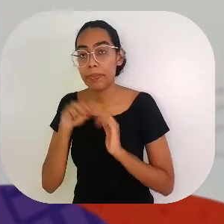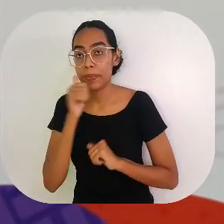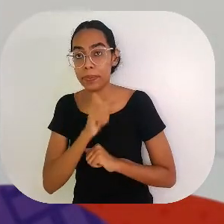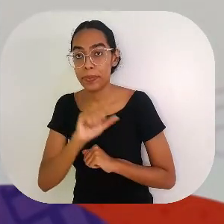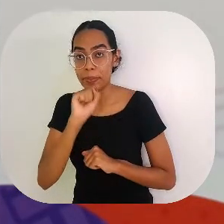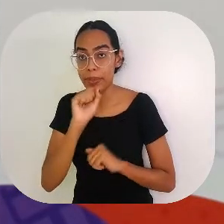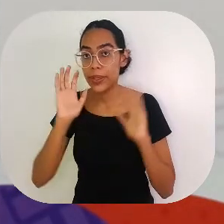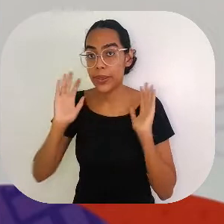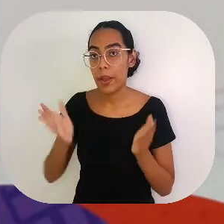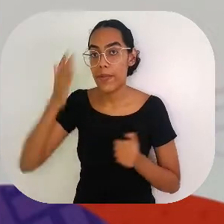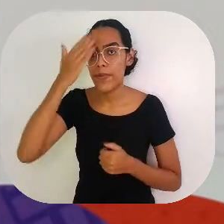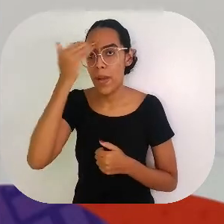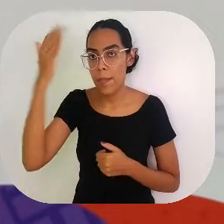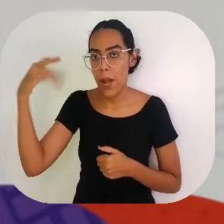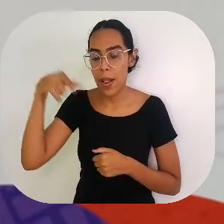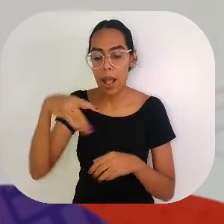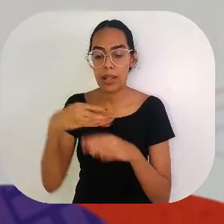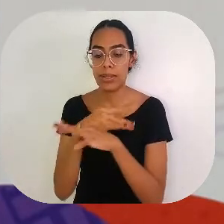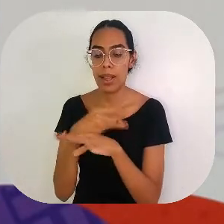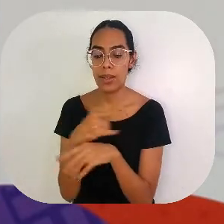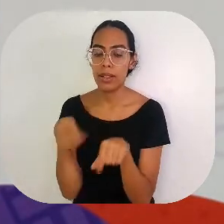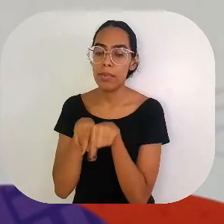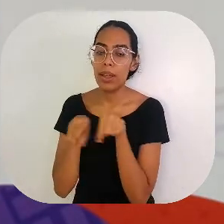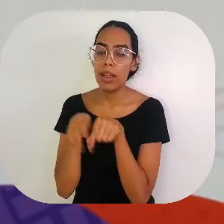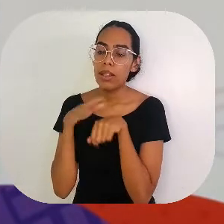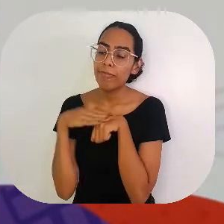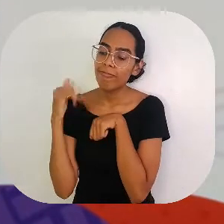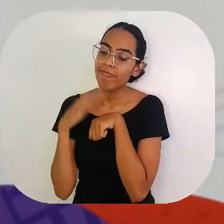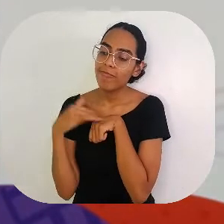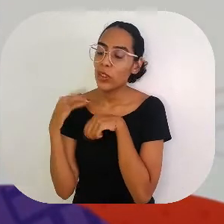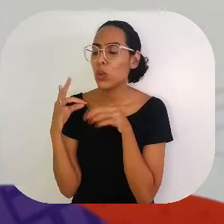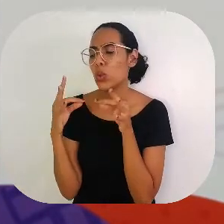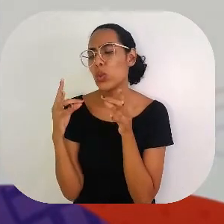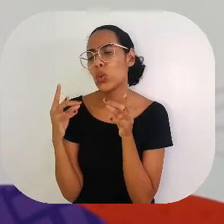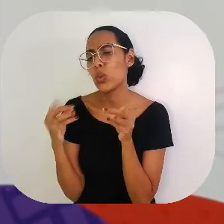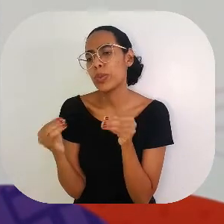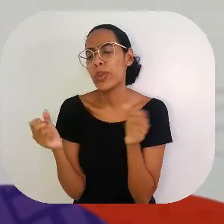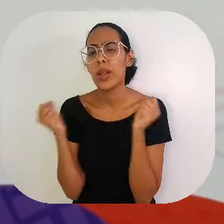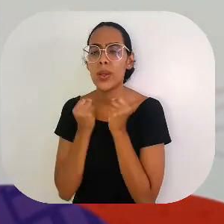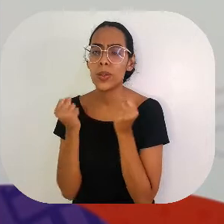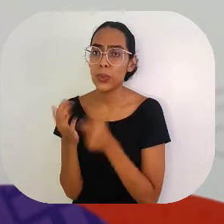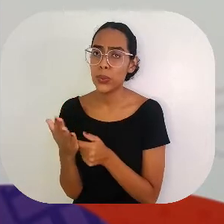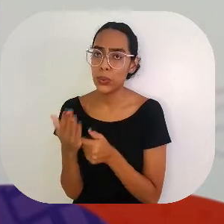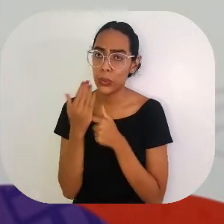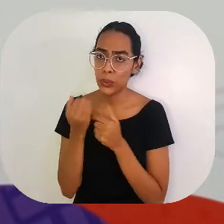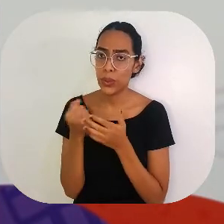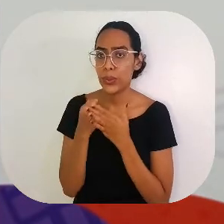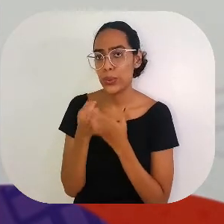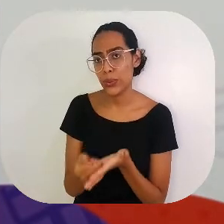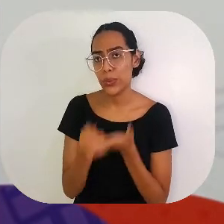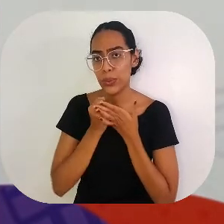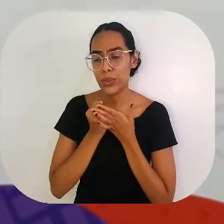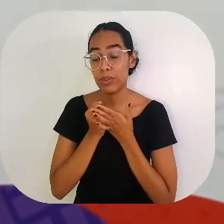e querida, E aquela cidadezinha pequena, né, todo mundo ajuda todo mundo. Pois bem, vocês nem acreditam